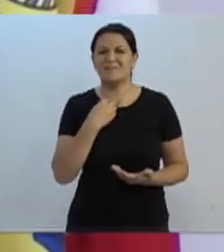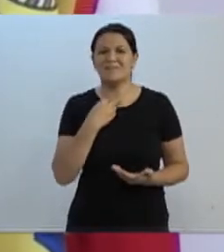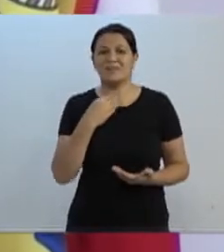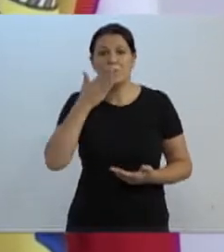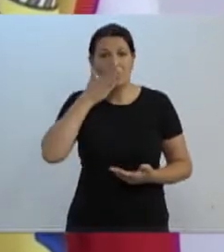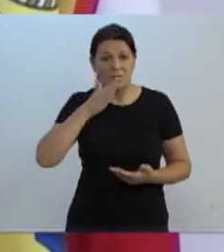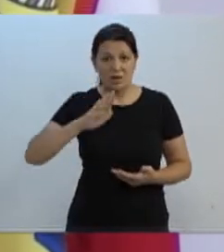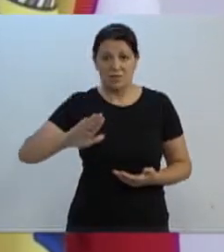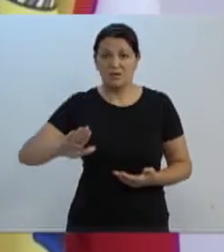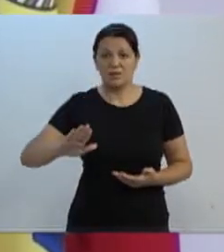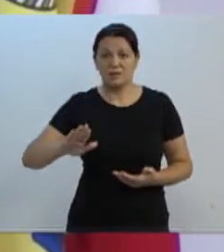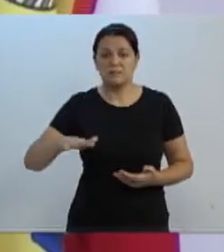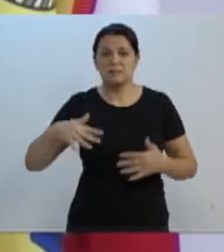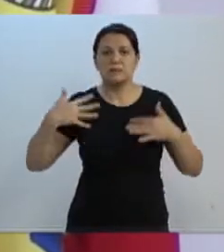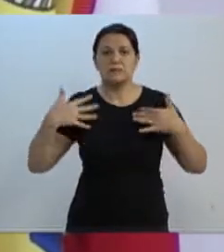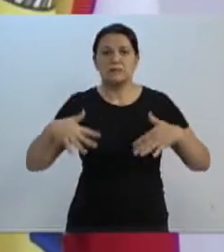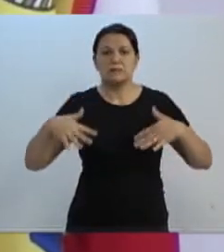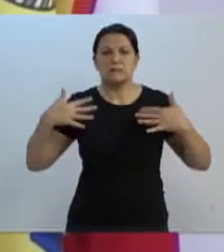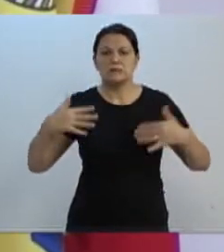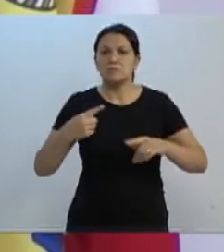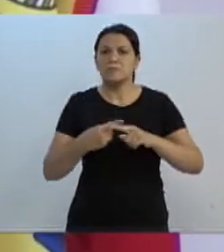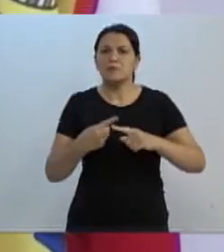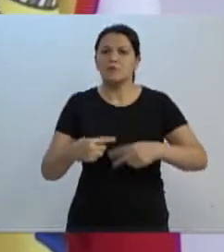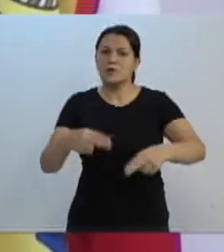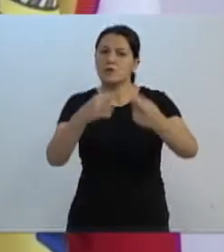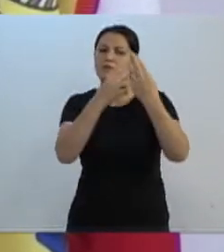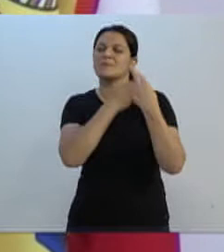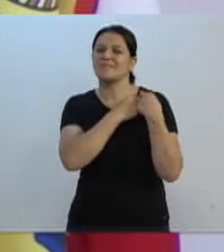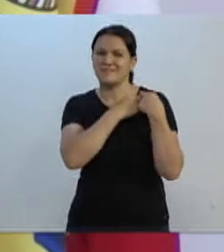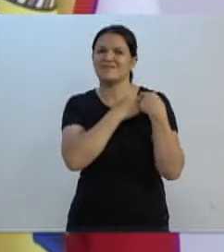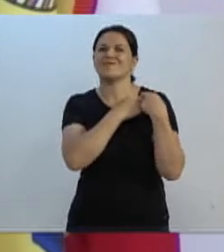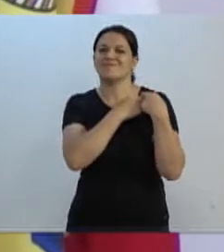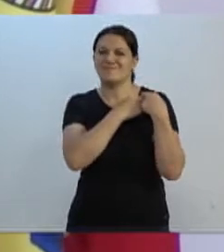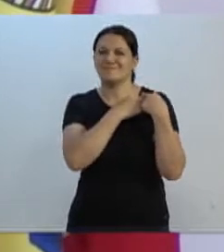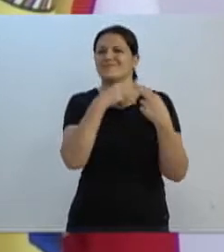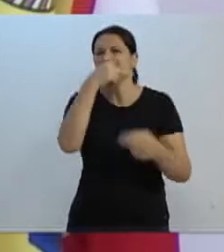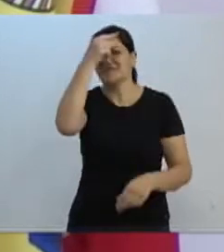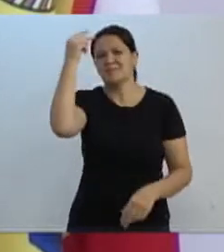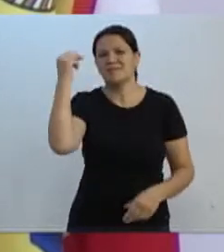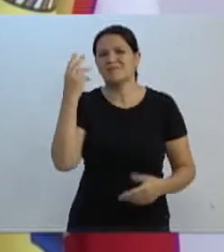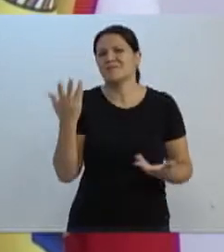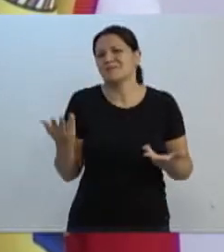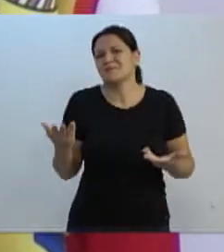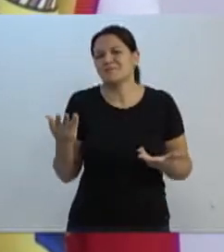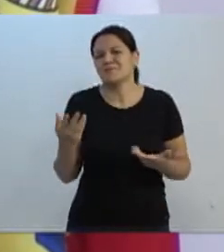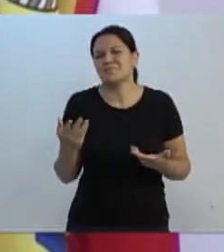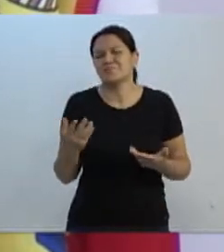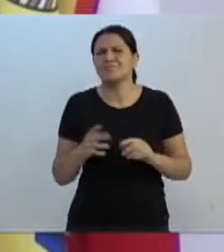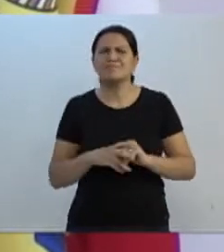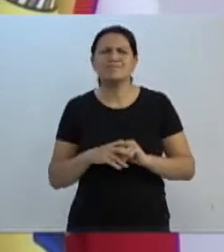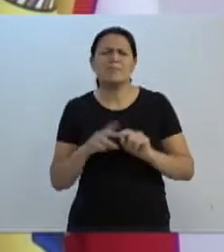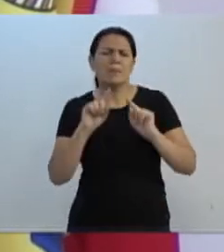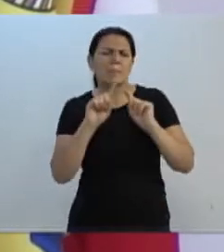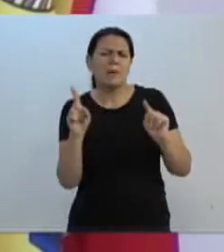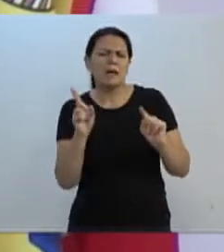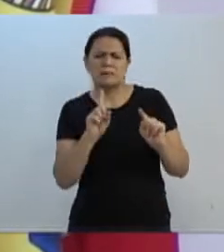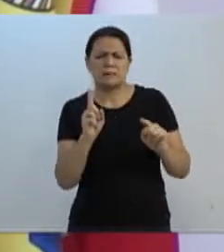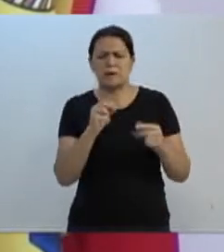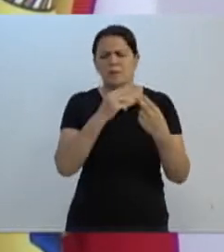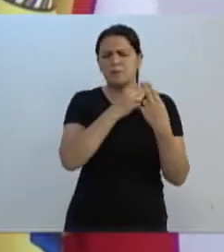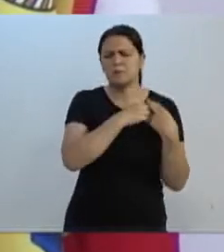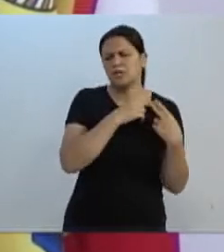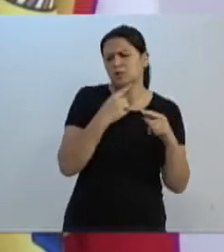criança correndo risco, e aí a responsabilidade é da prefeitura, se alguma coisa acontecer. Ah, mas não é responsabilidade, porque